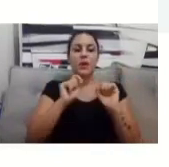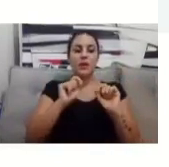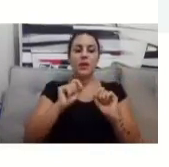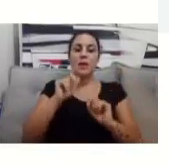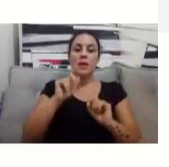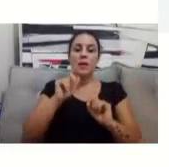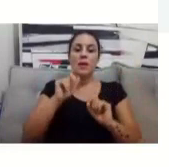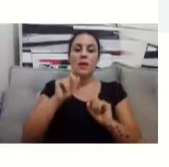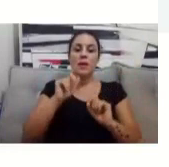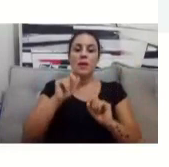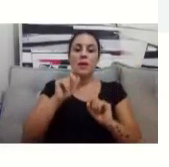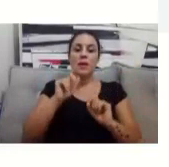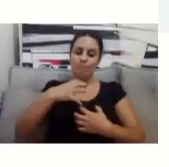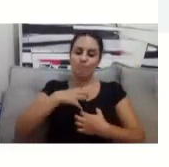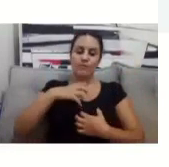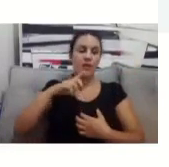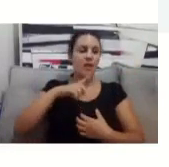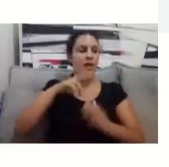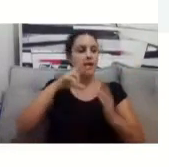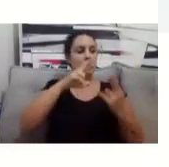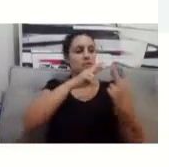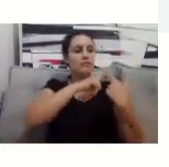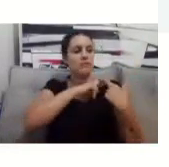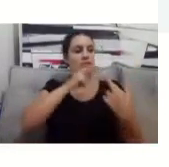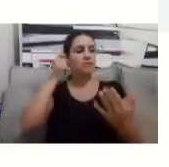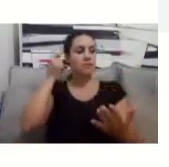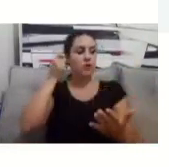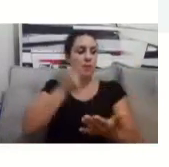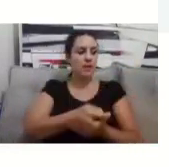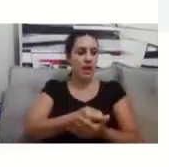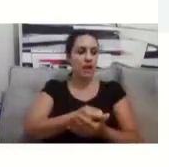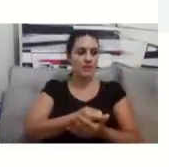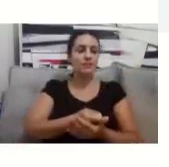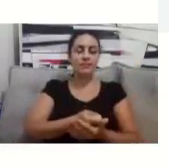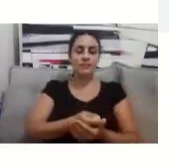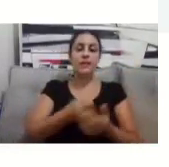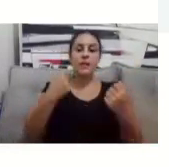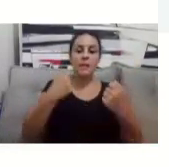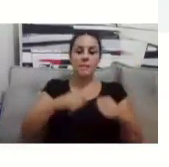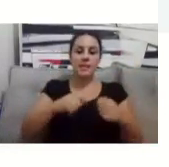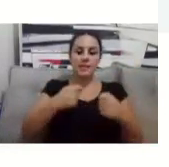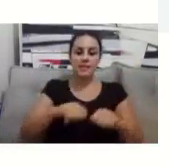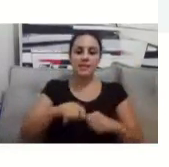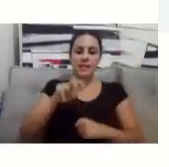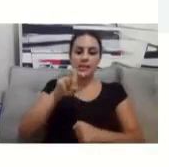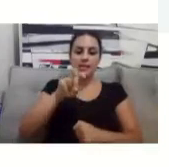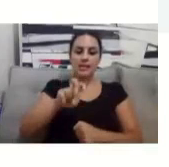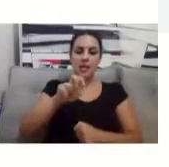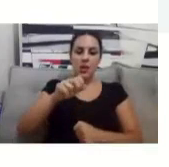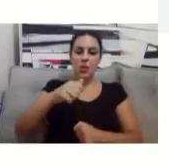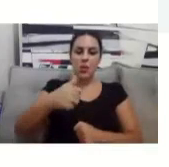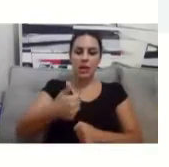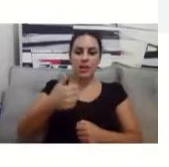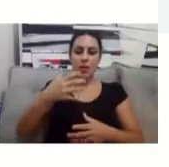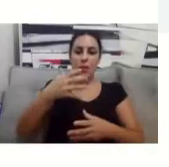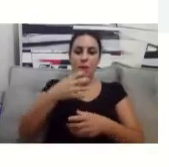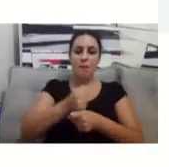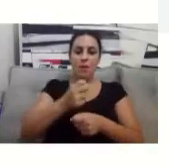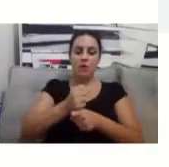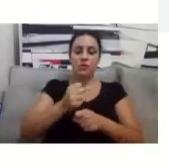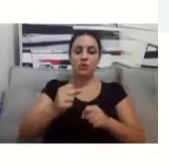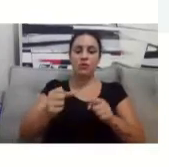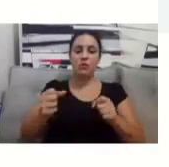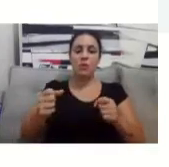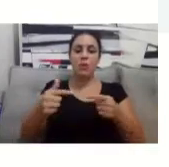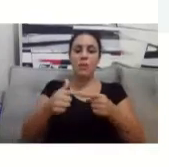mínimo 51 pontos presenciais para vocês. Vocês estão fazendo um curso EAD, mas de 100